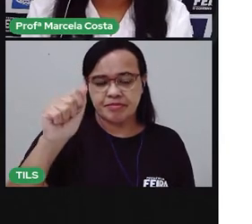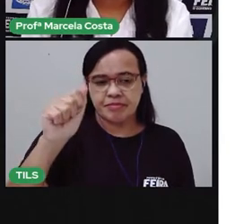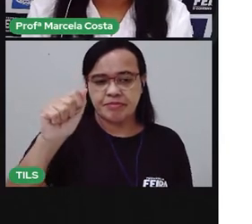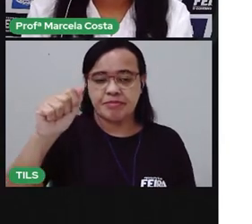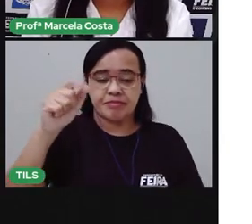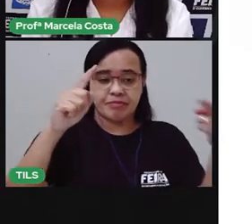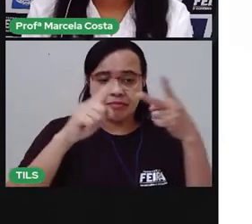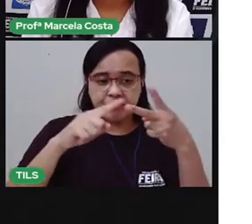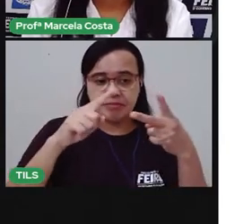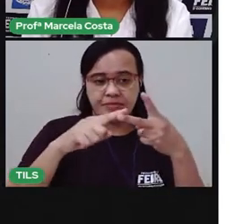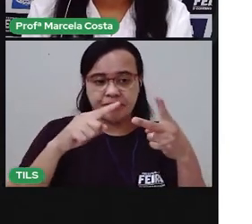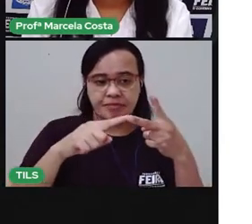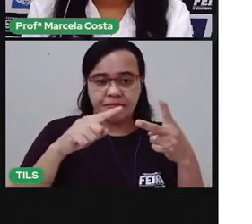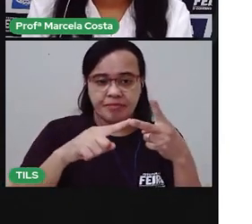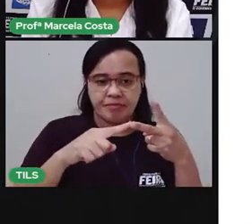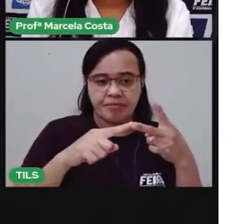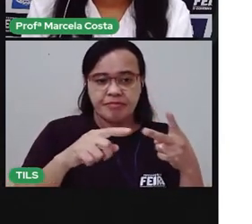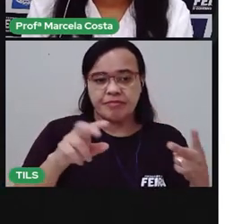outra sílaba.